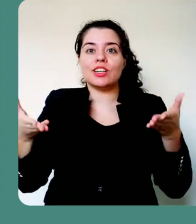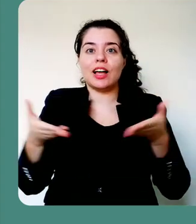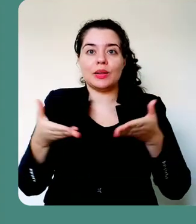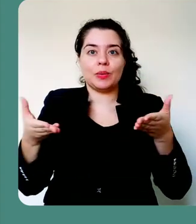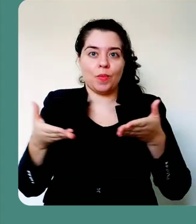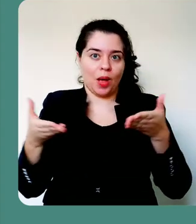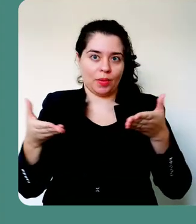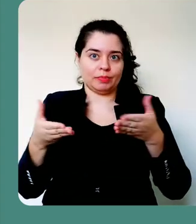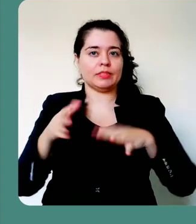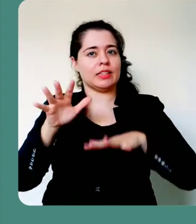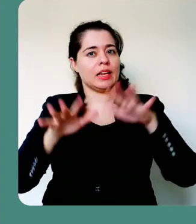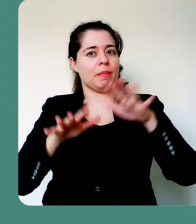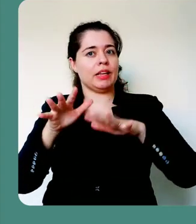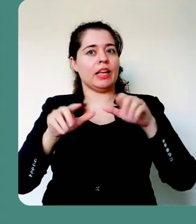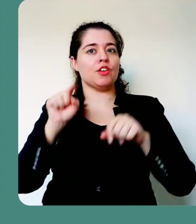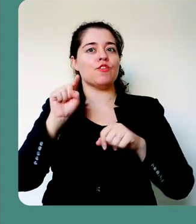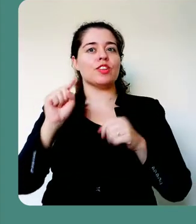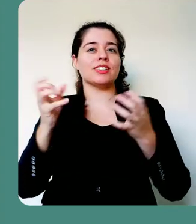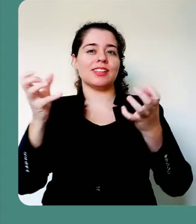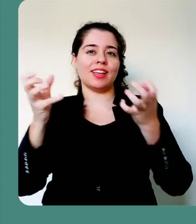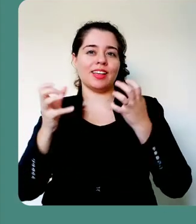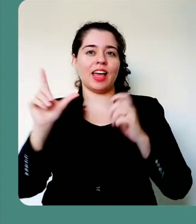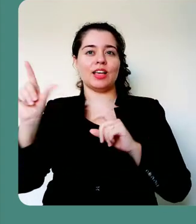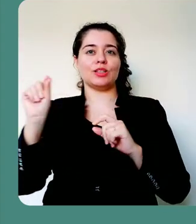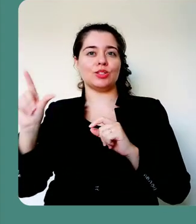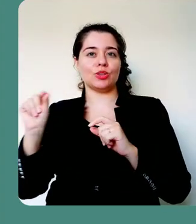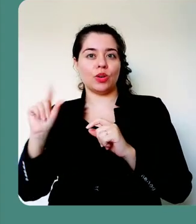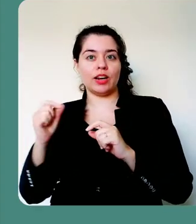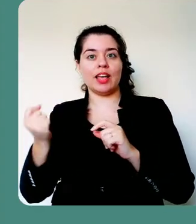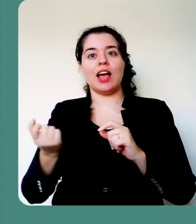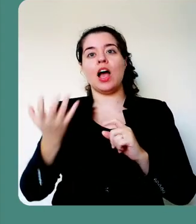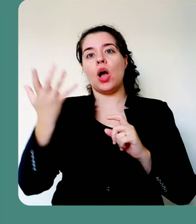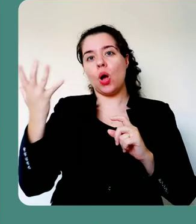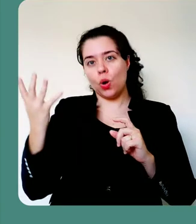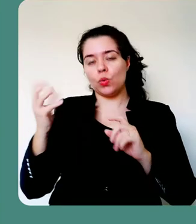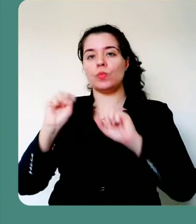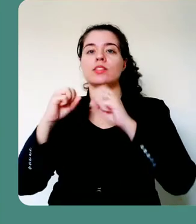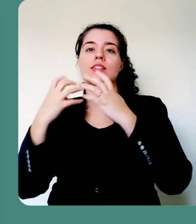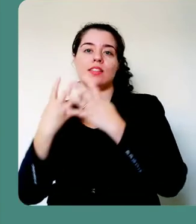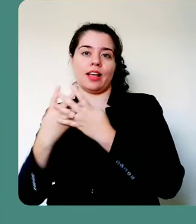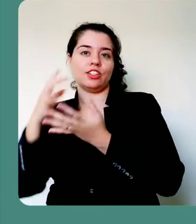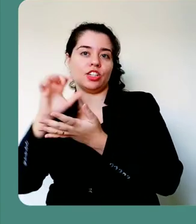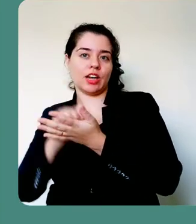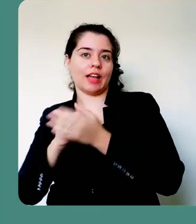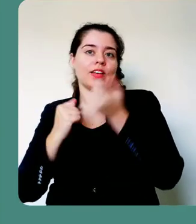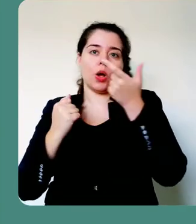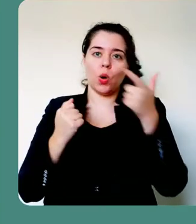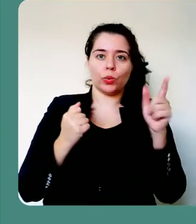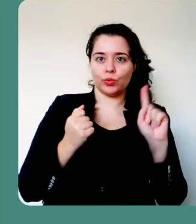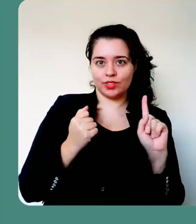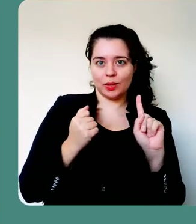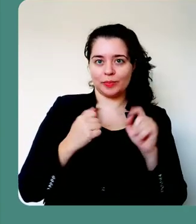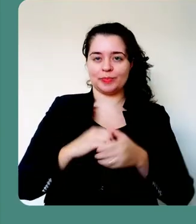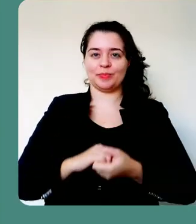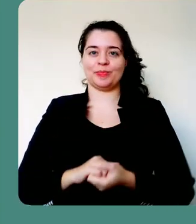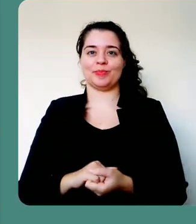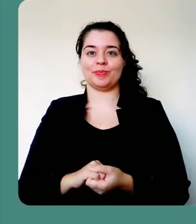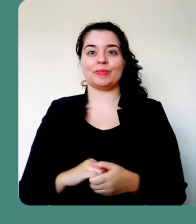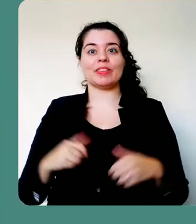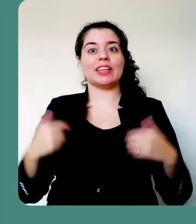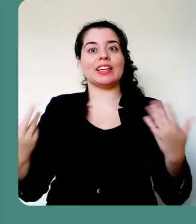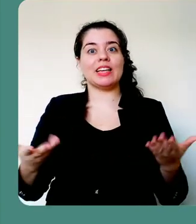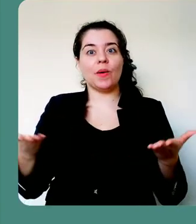videoaula de algum slide específico que não seja o primeiro da sua apresentação. Então, aqui nesta videoaula, eu vou